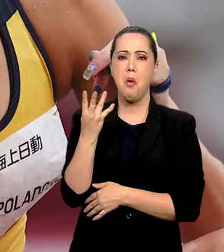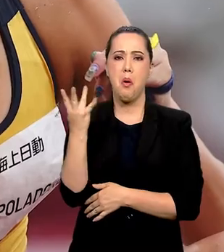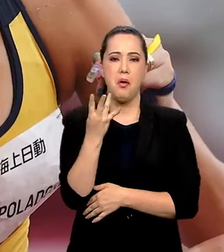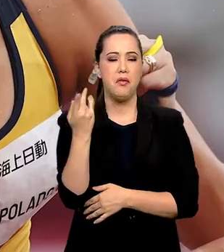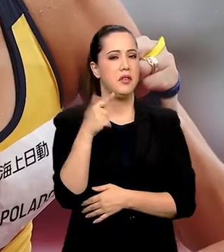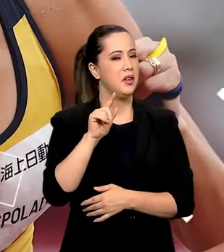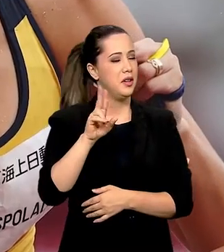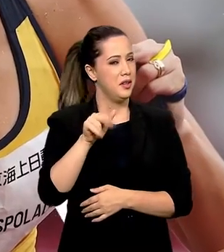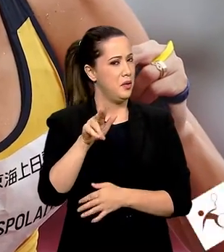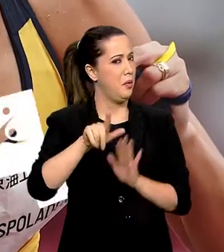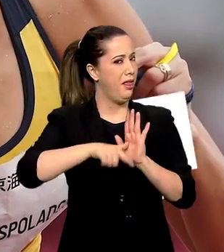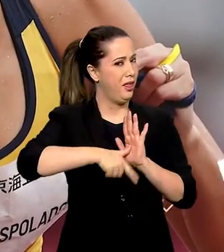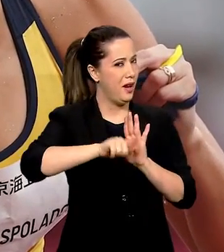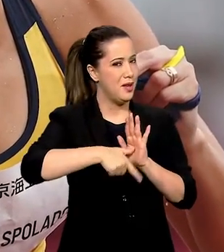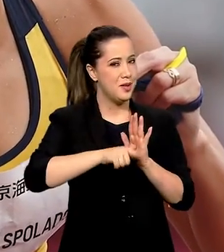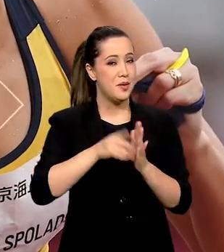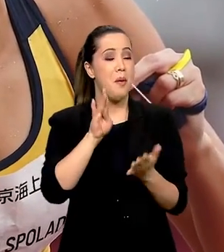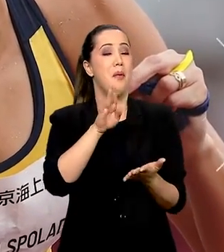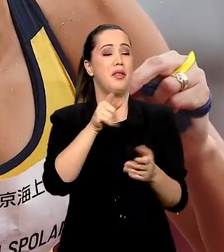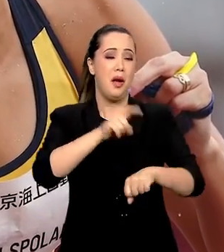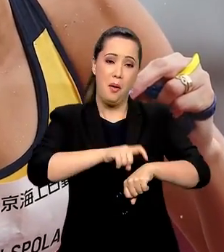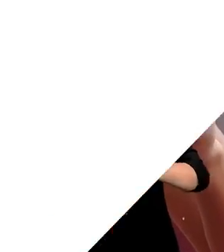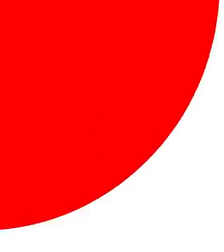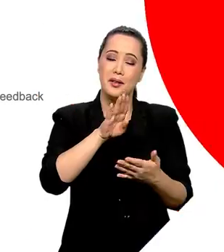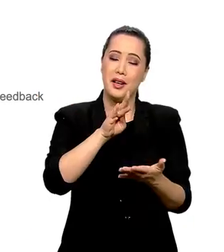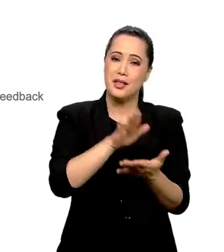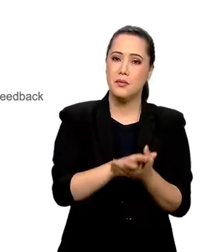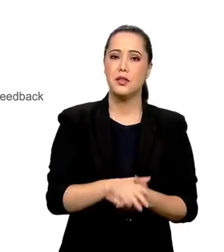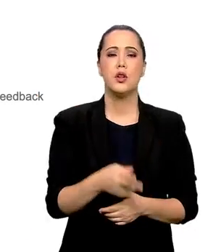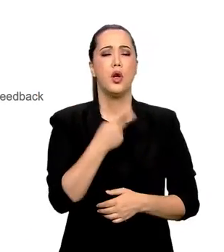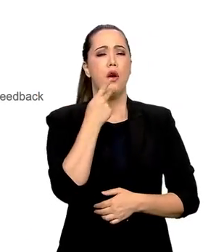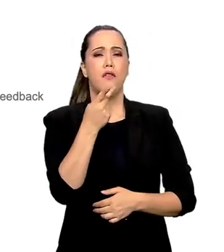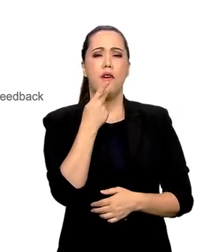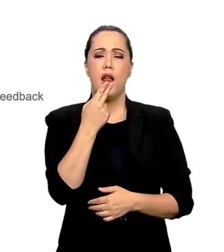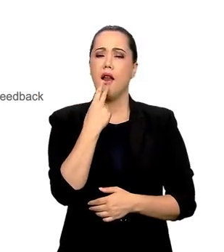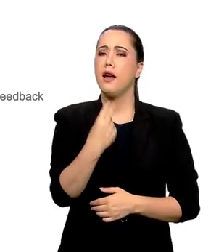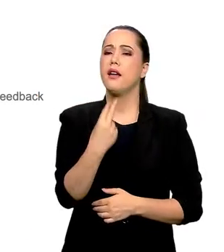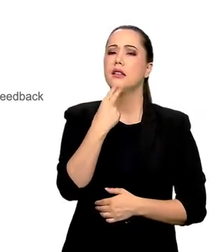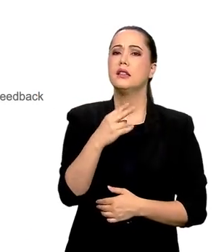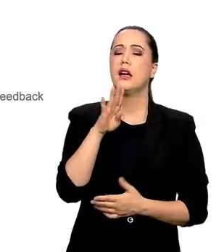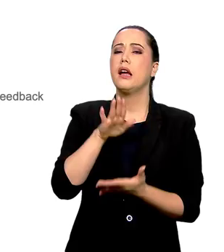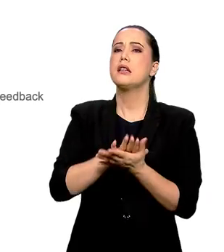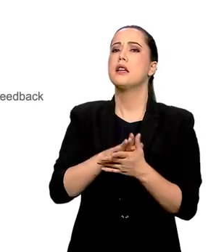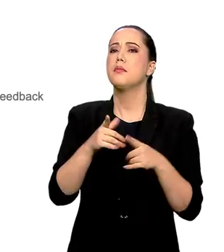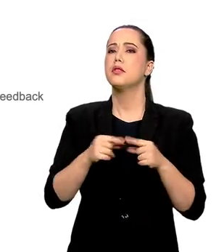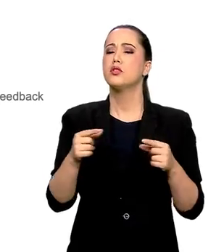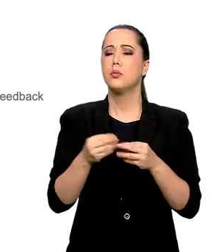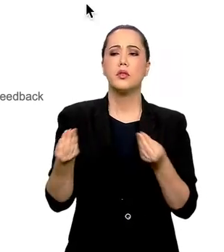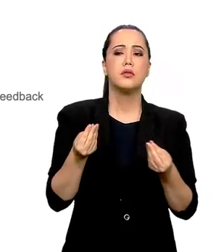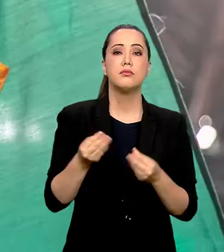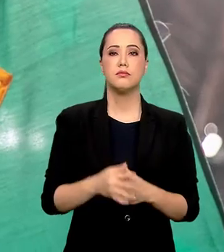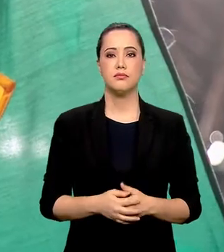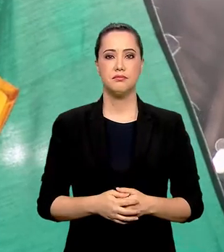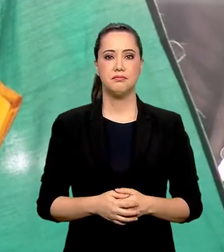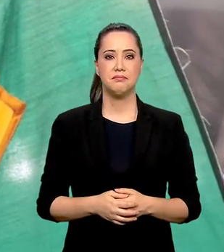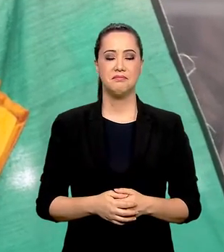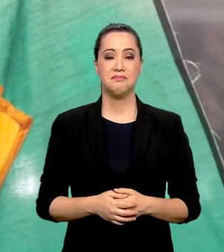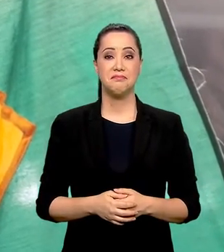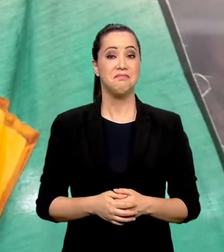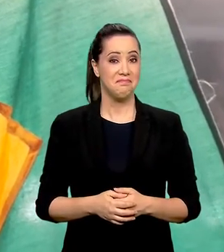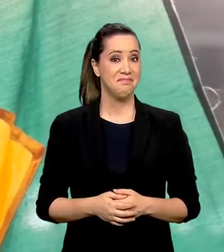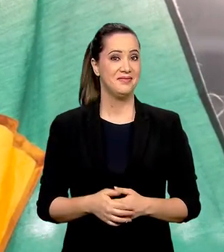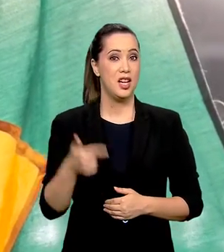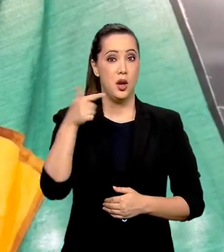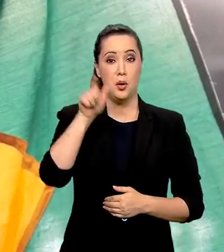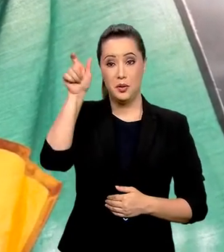não se atrasou para a cerimônia de casamento, né? Como é que é casamento em japonês, hein? Outro atleta